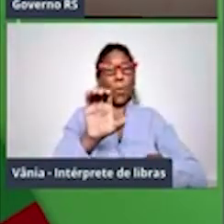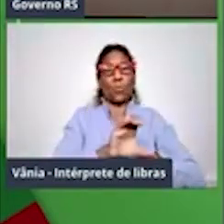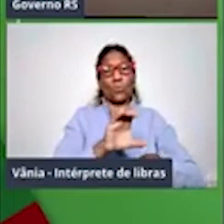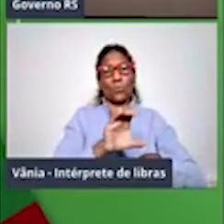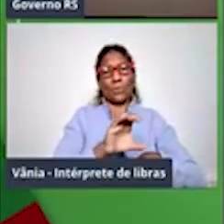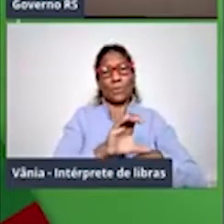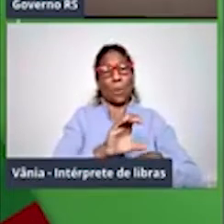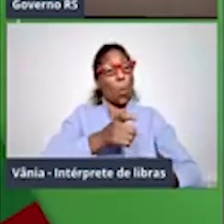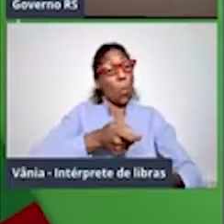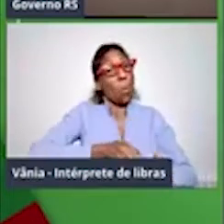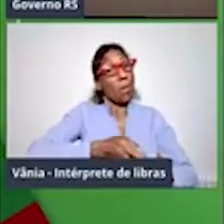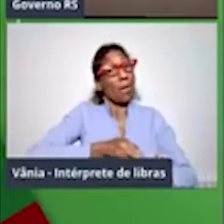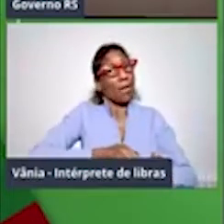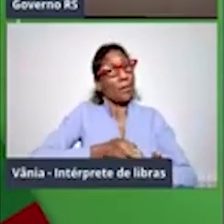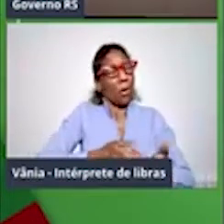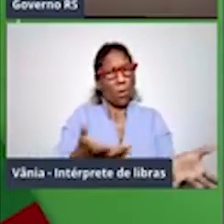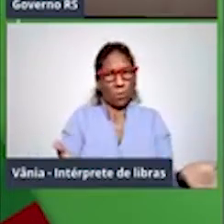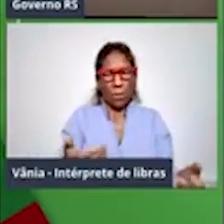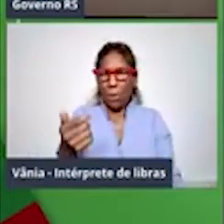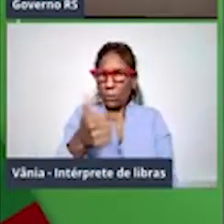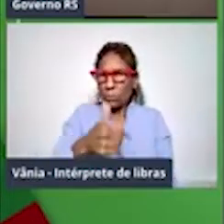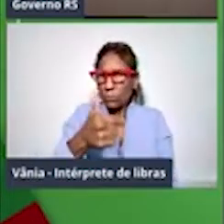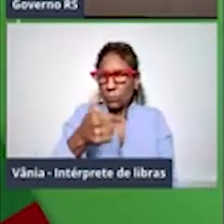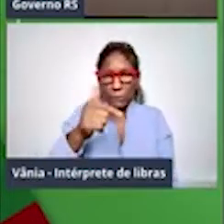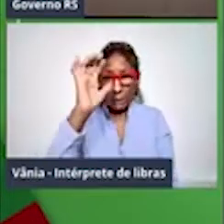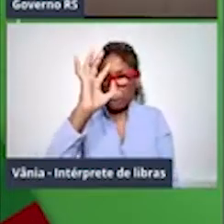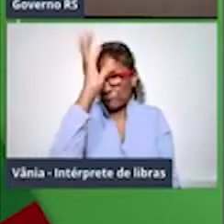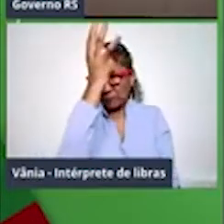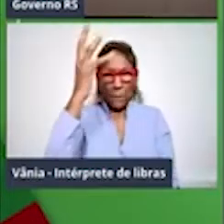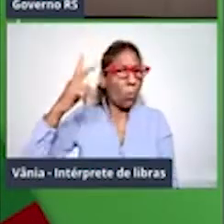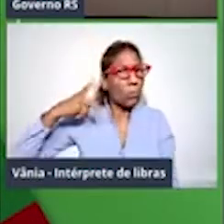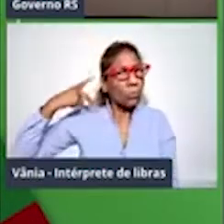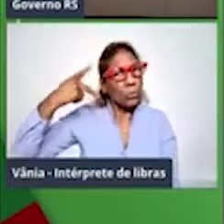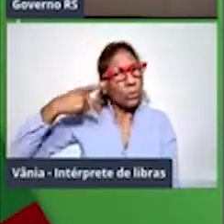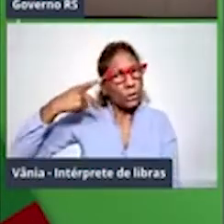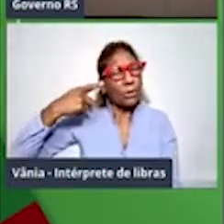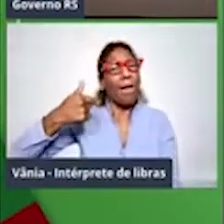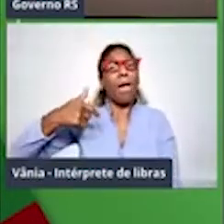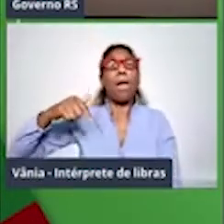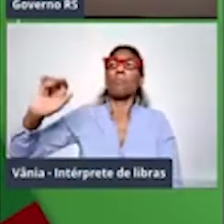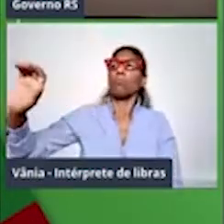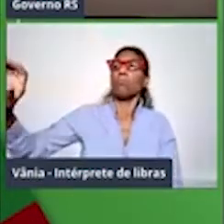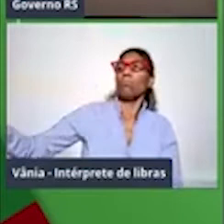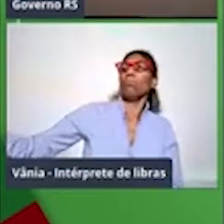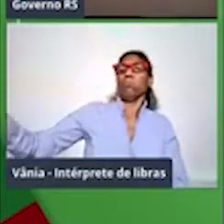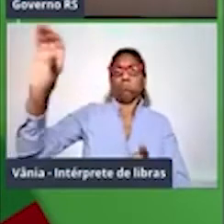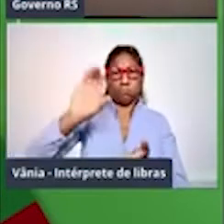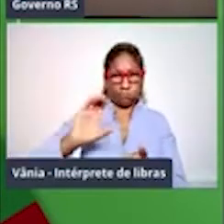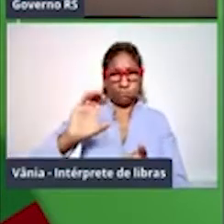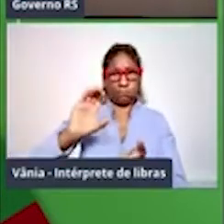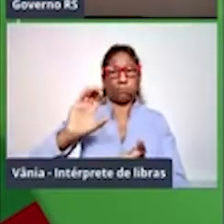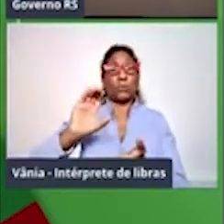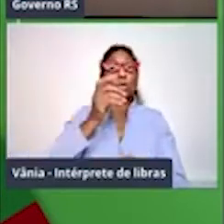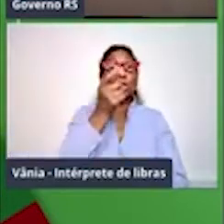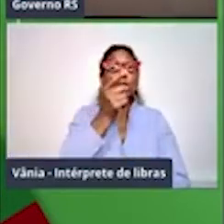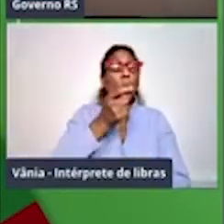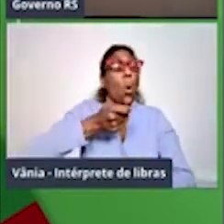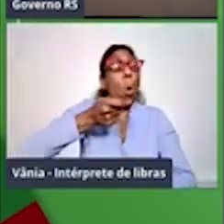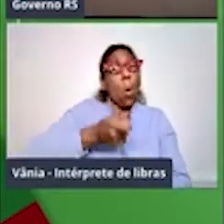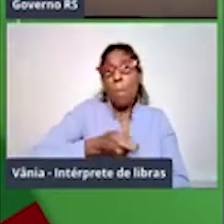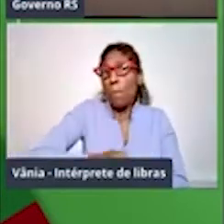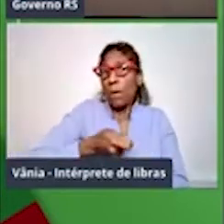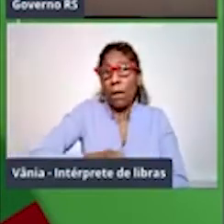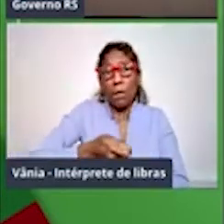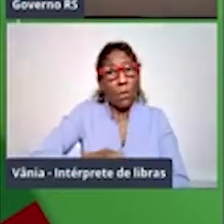seja, não tem decisão política. Ela é uma transferência automática, obrigatória. Muito dessa